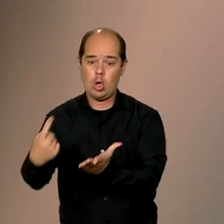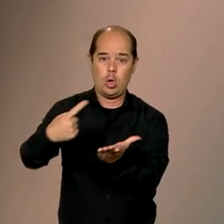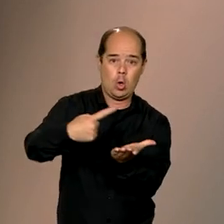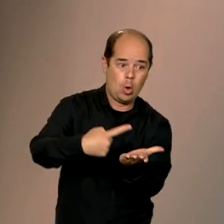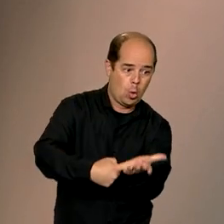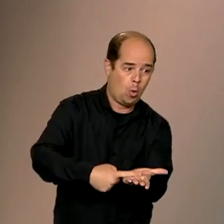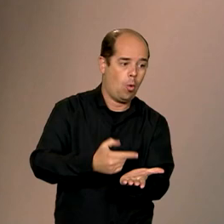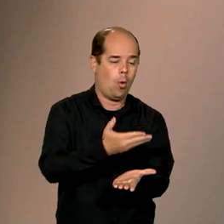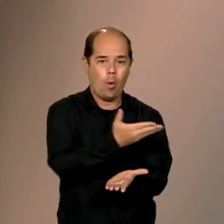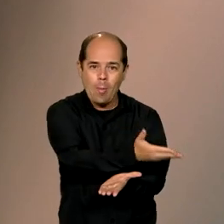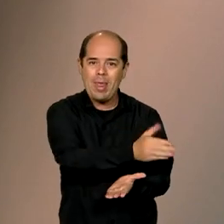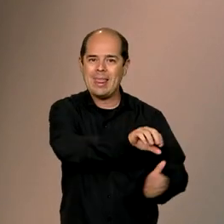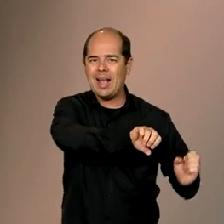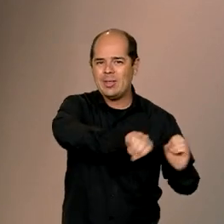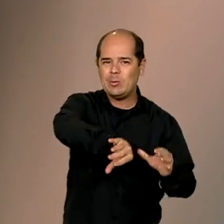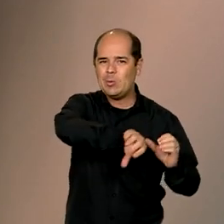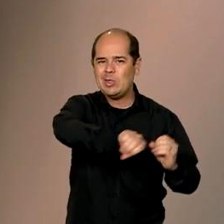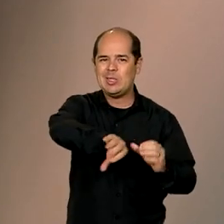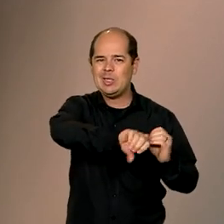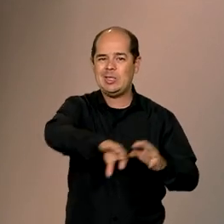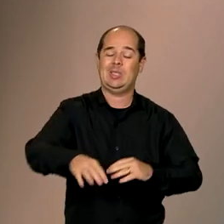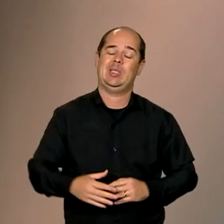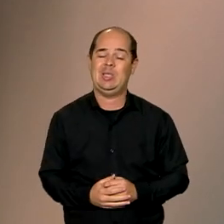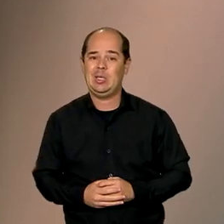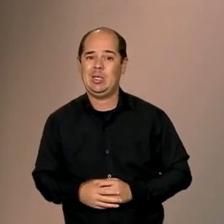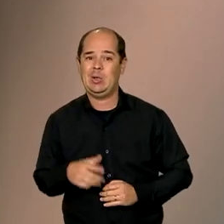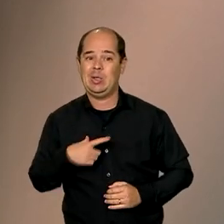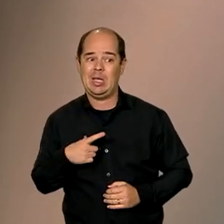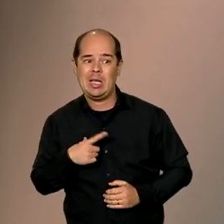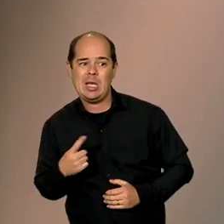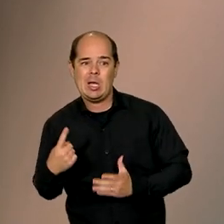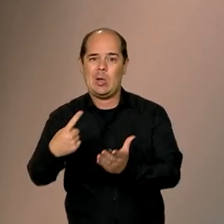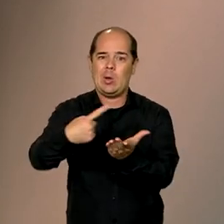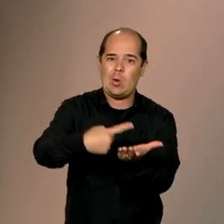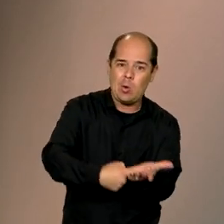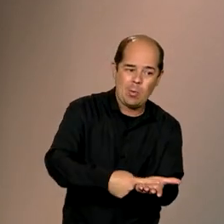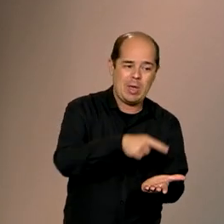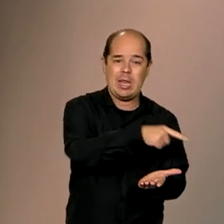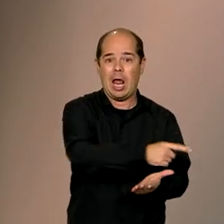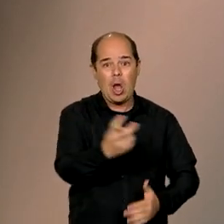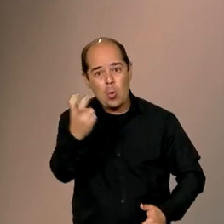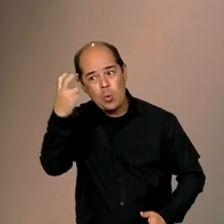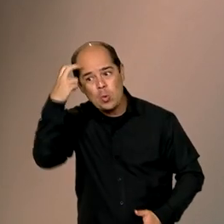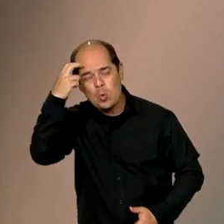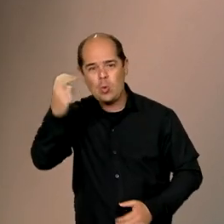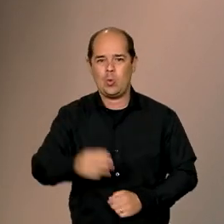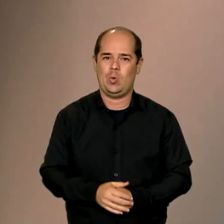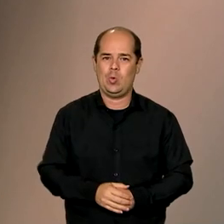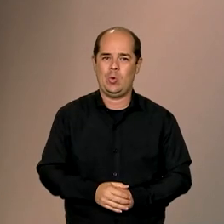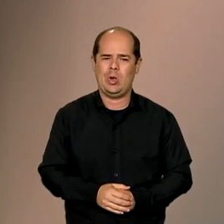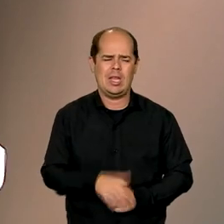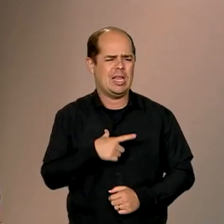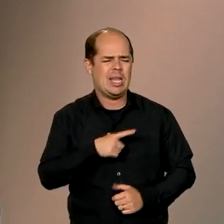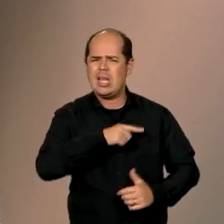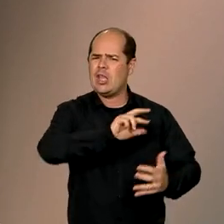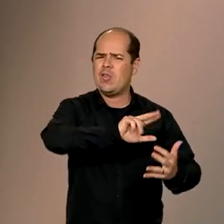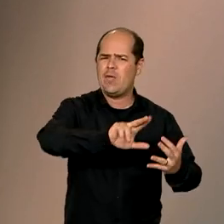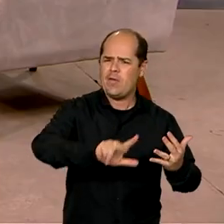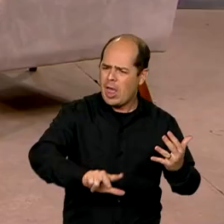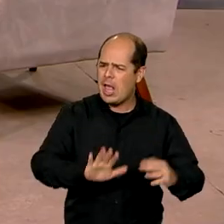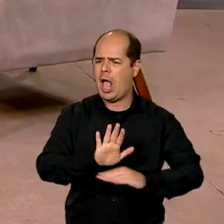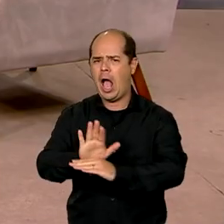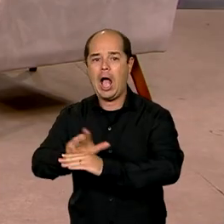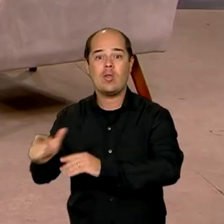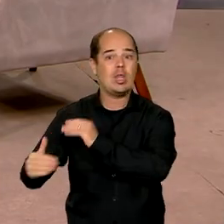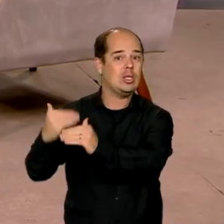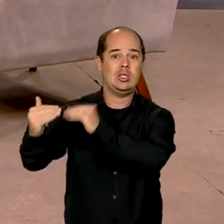contraturno escolar você poder praticar esporte, praticar cultura. Você tem várias maneiras de ajudar o desenvolvimento dessas crianças,